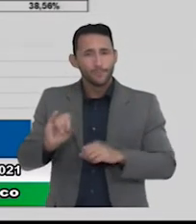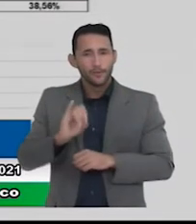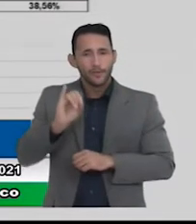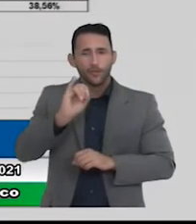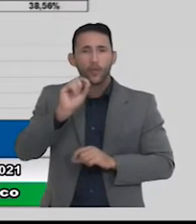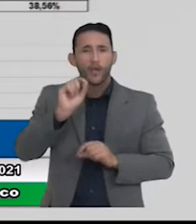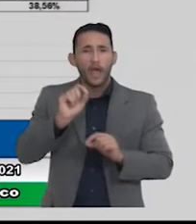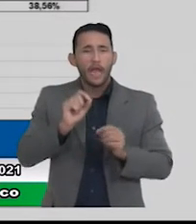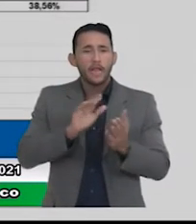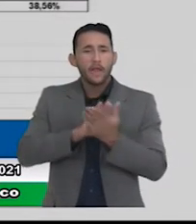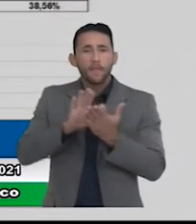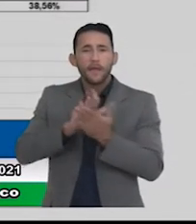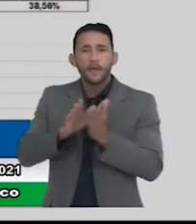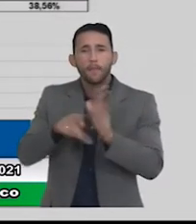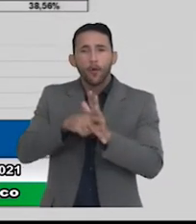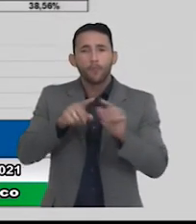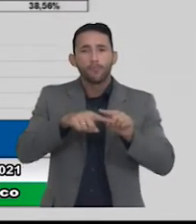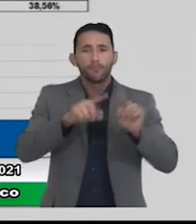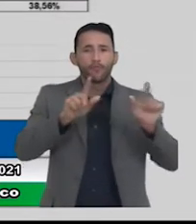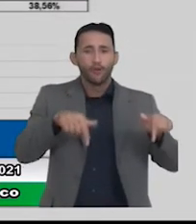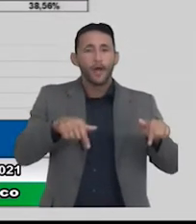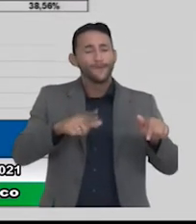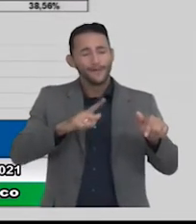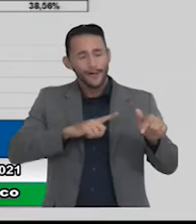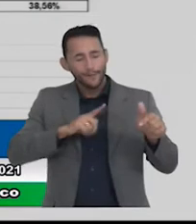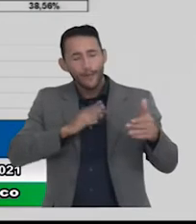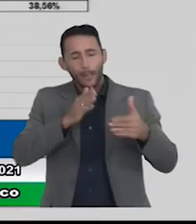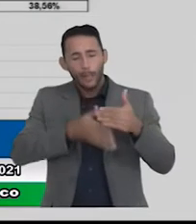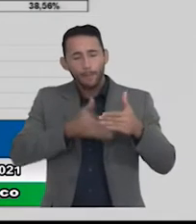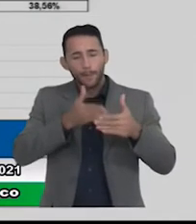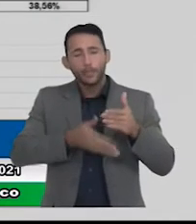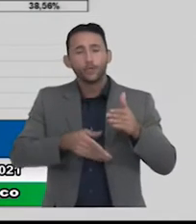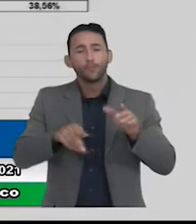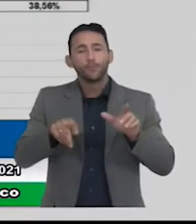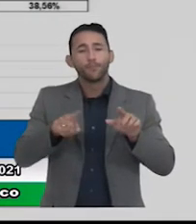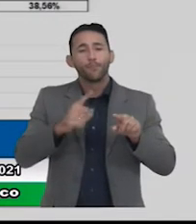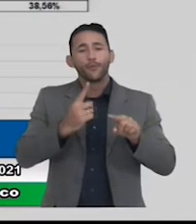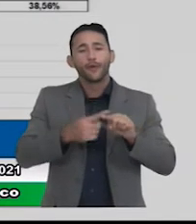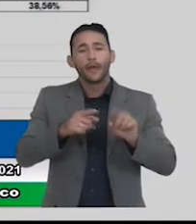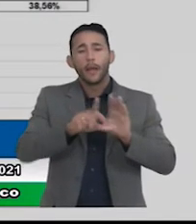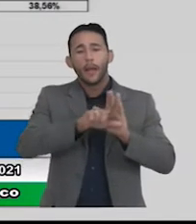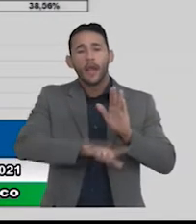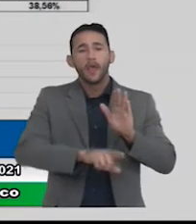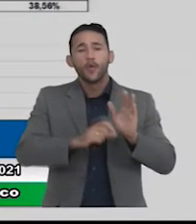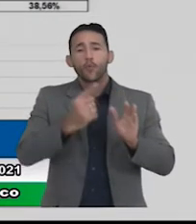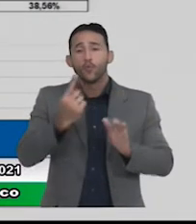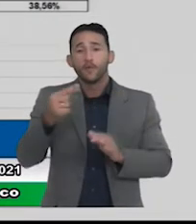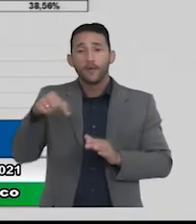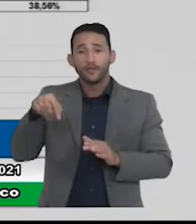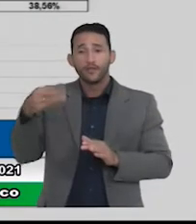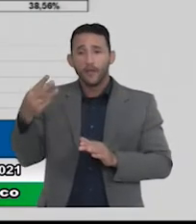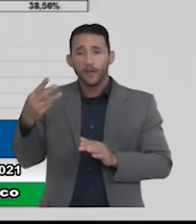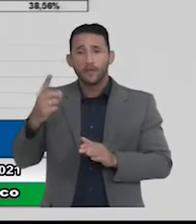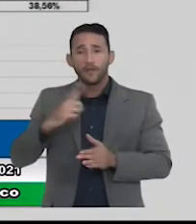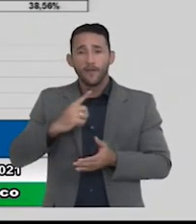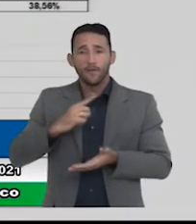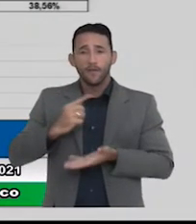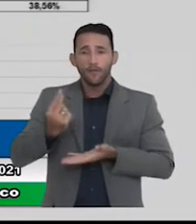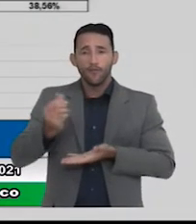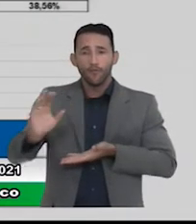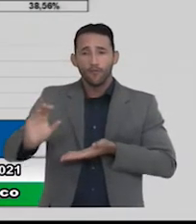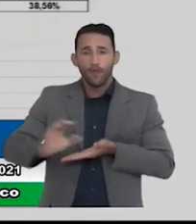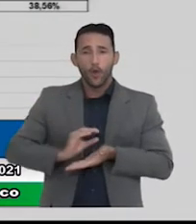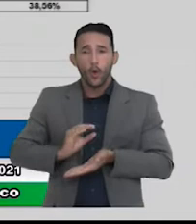ela também teve suas limitações através da lei 173 que foi a lei que trouxe o auxílio para o município